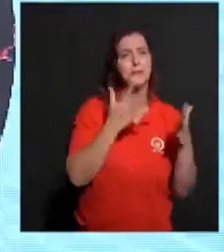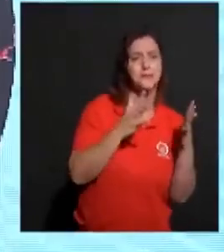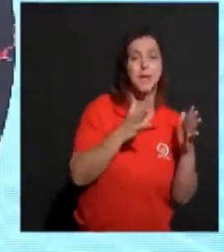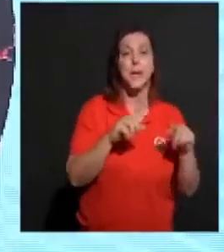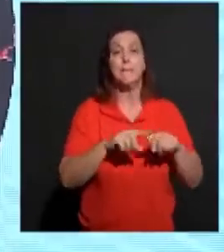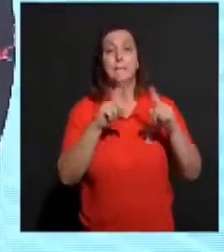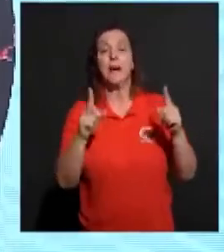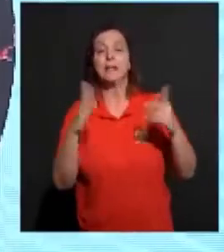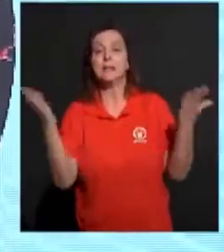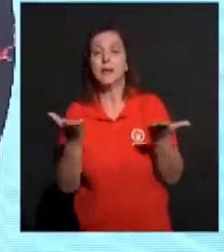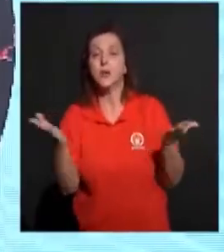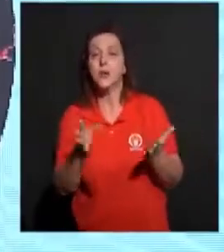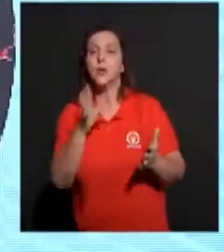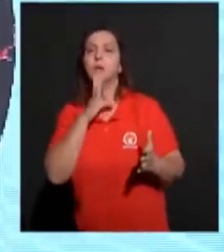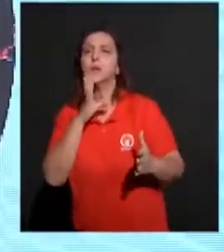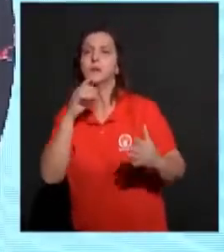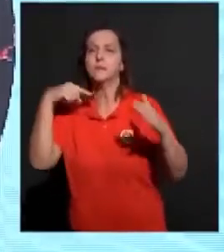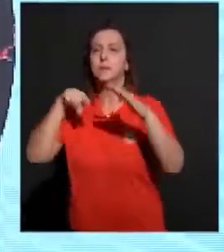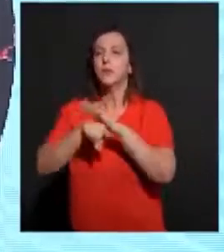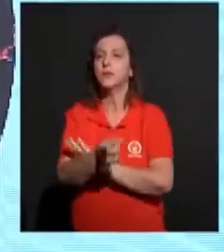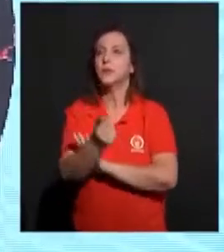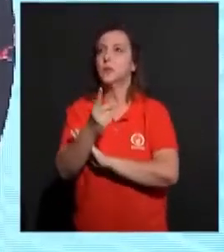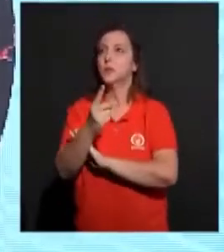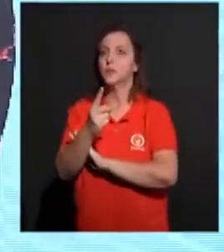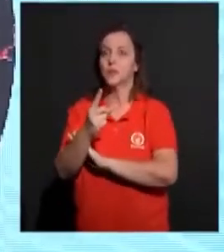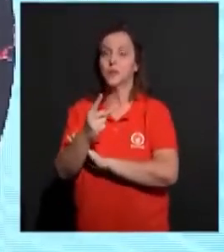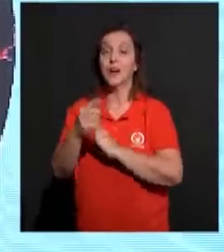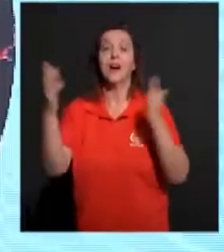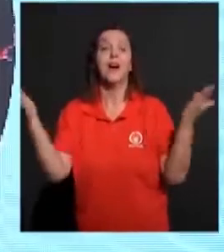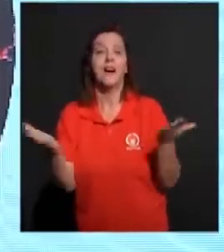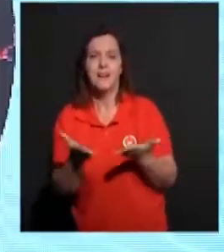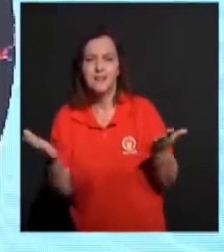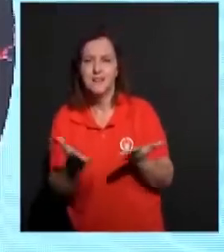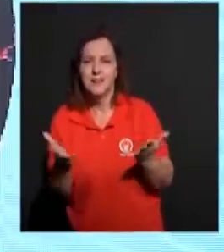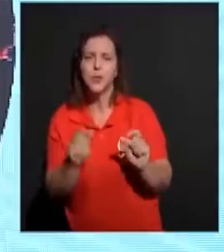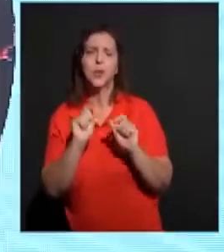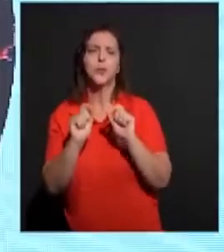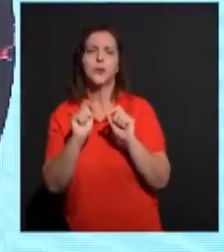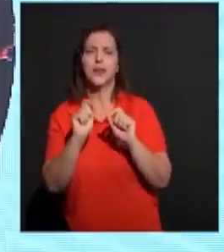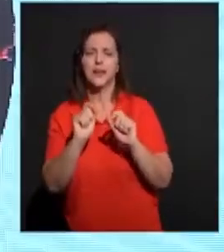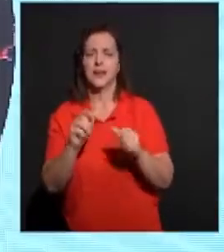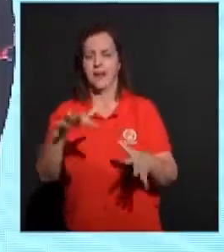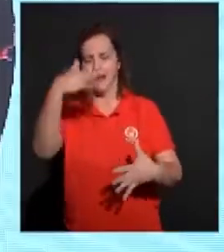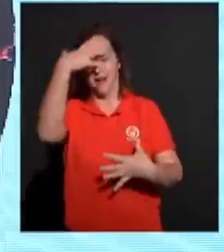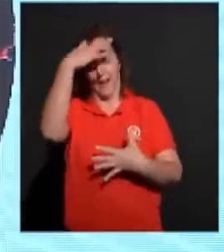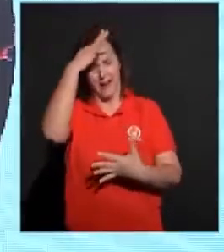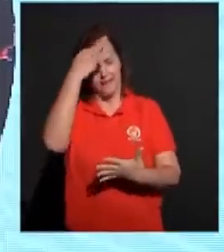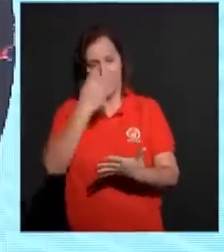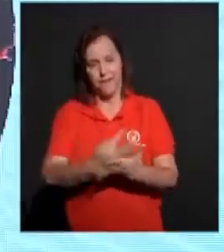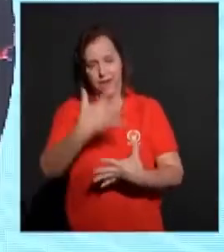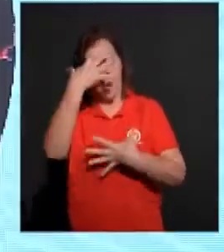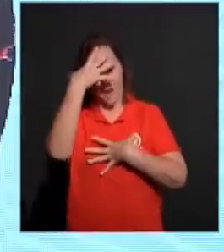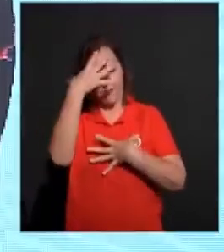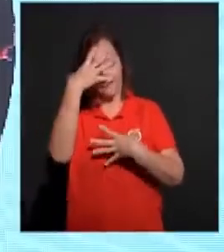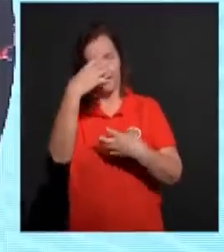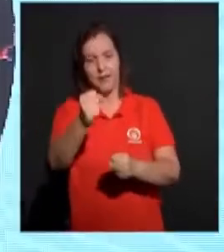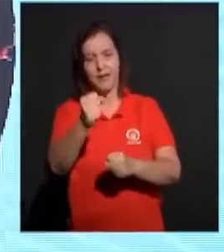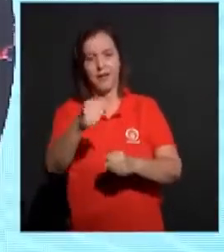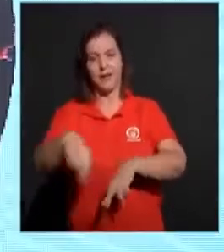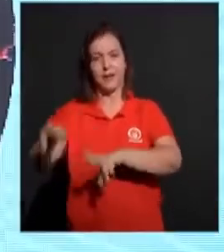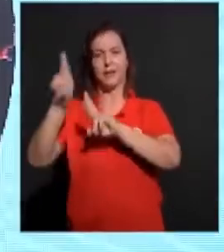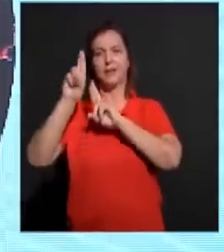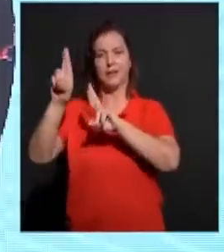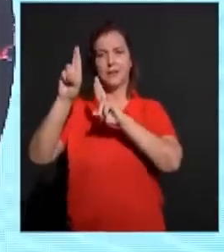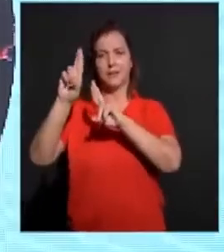como também sou conhecido. Agora, pois, permanecem a fé, a esperança e o